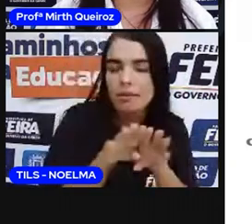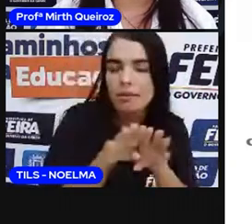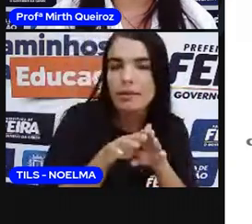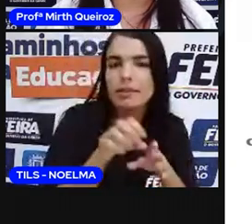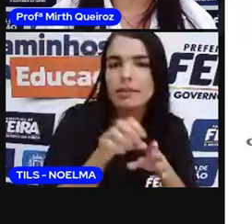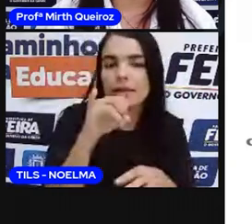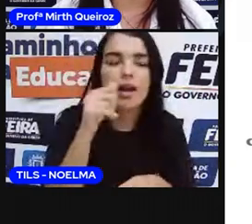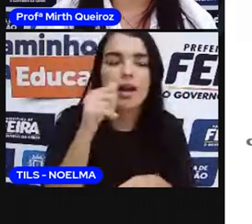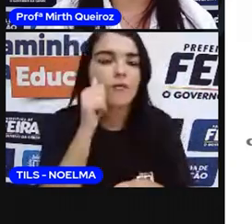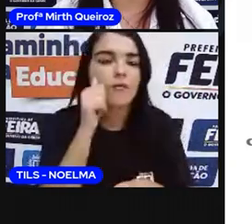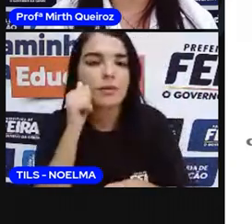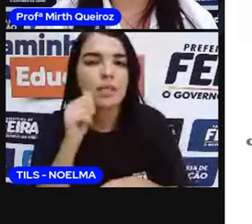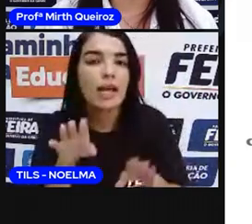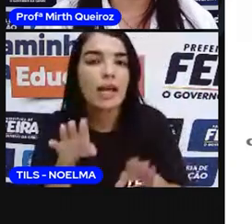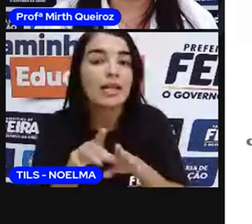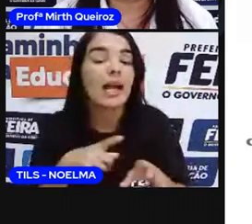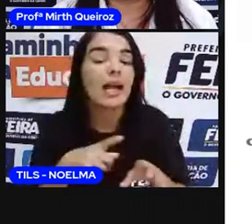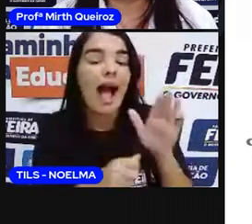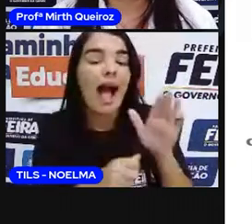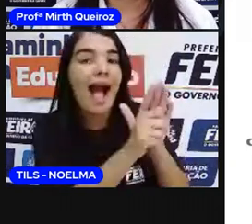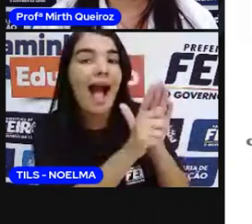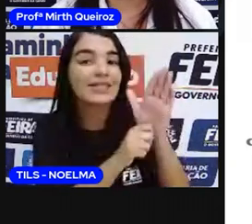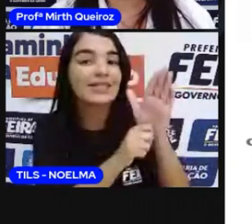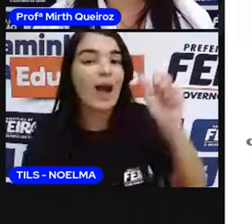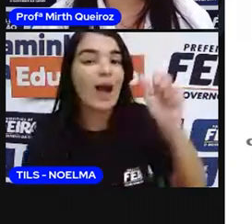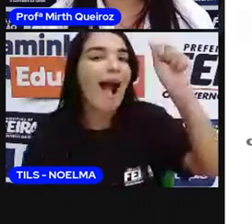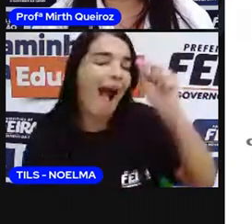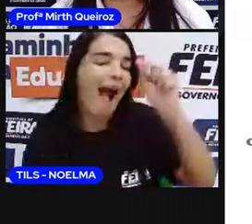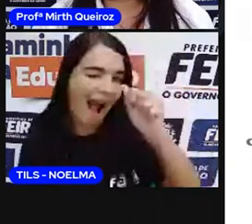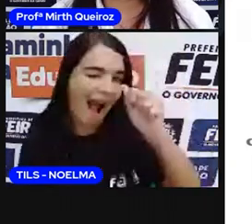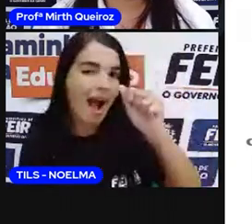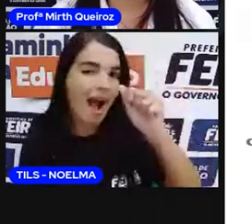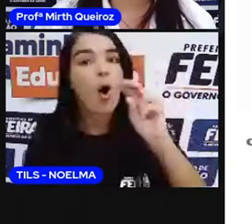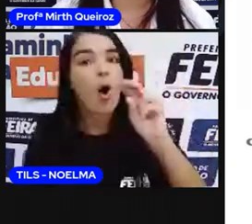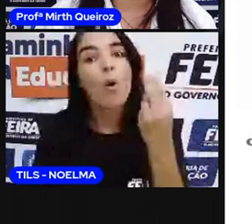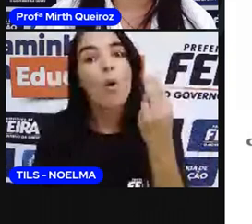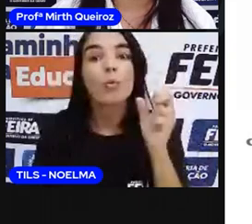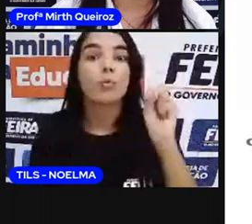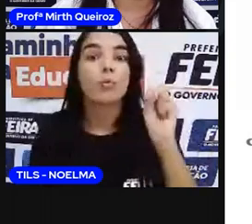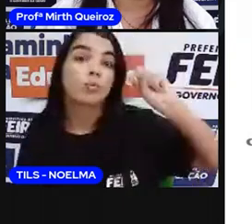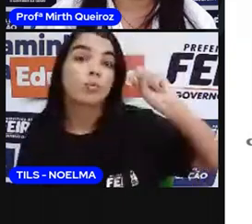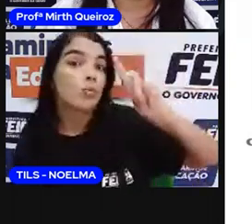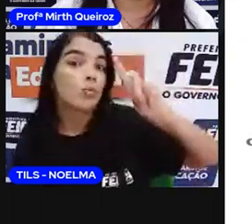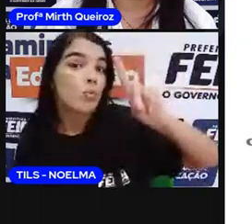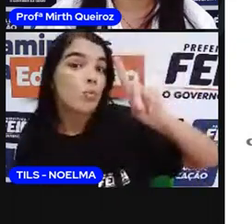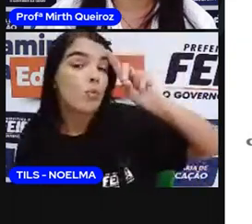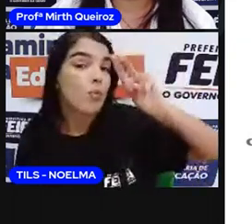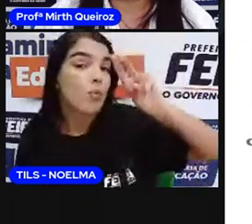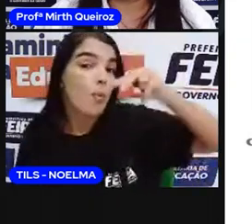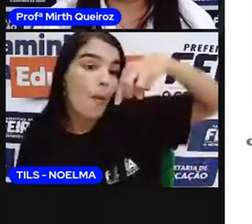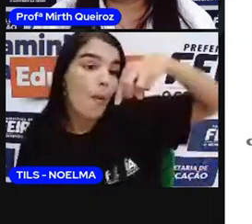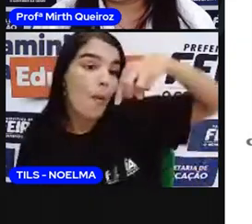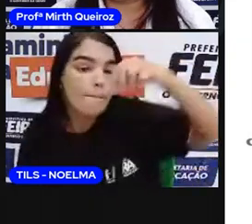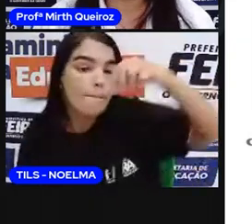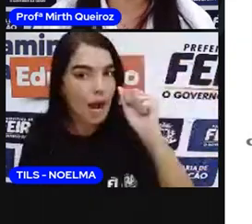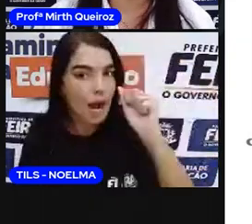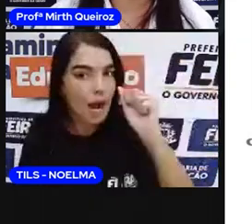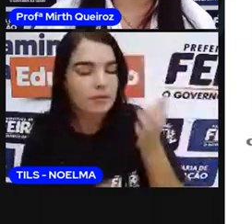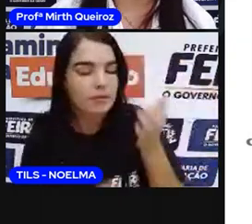feminino quando aceita o artigo a ou uma. Um, um, uma